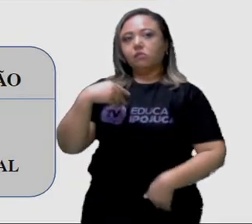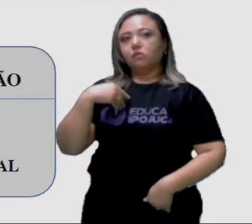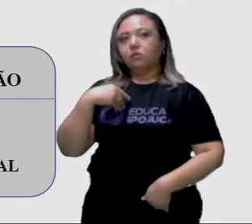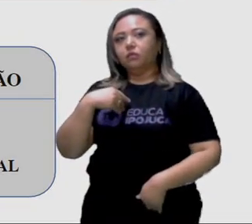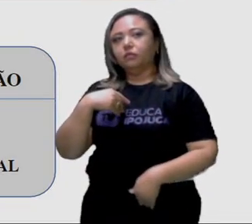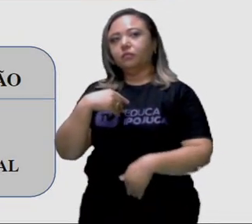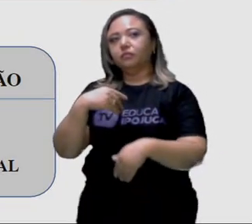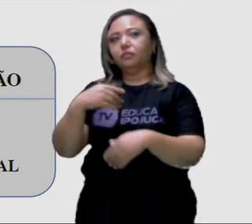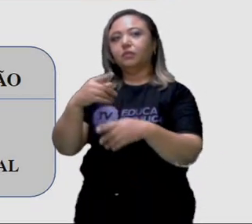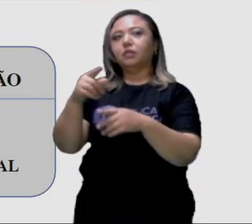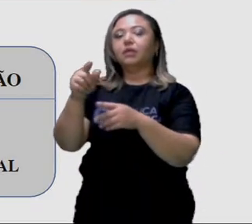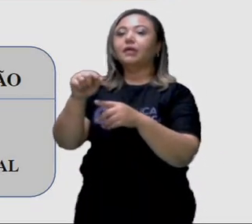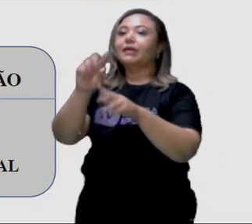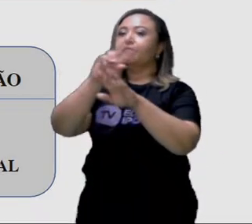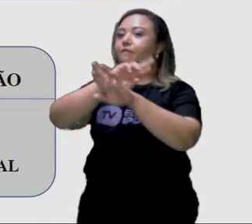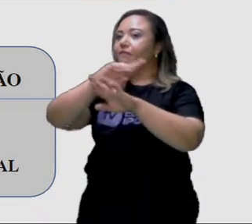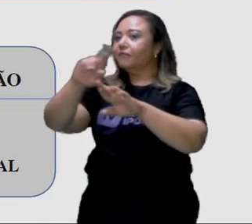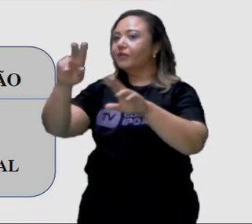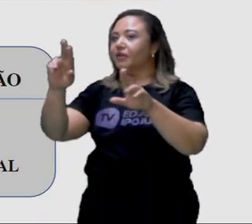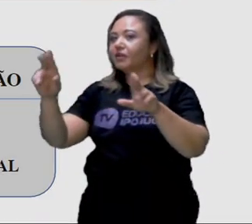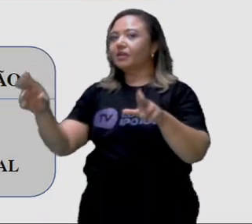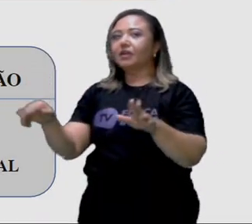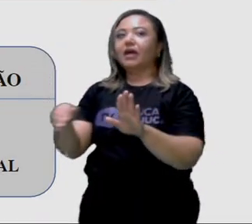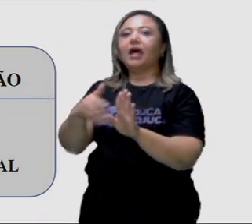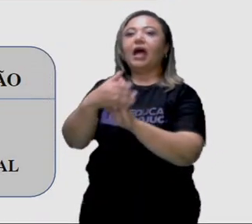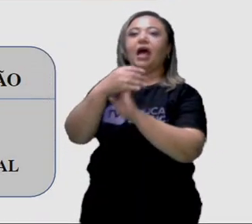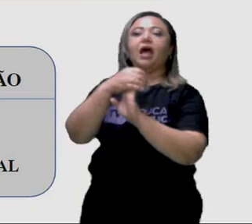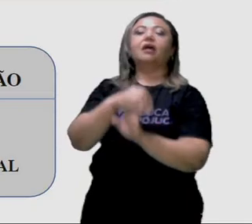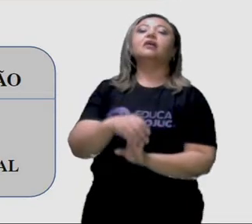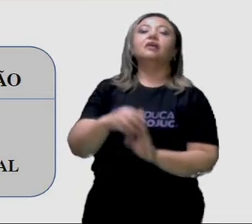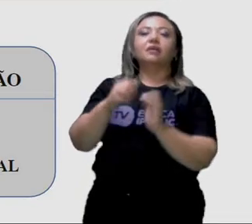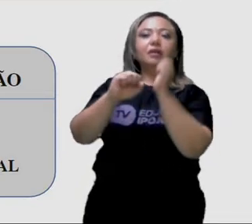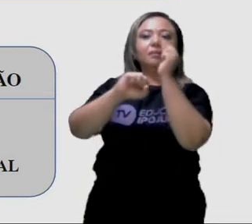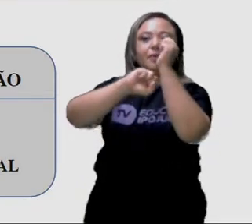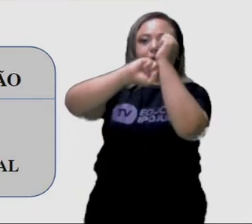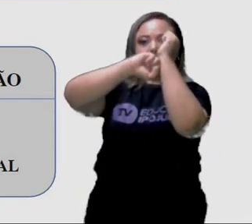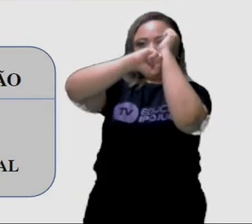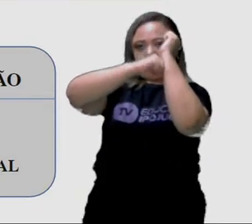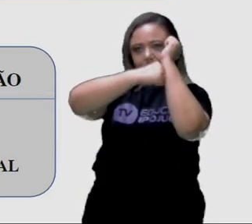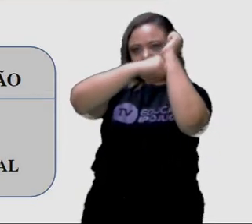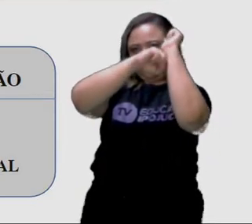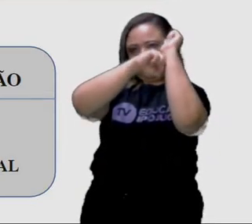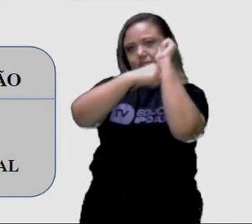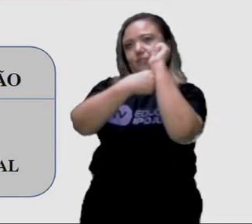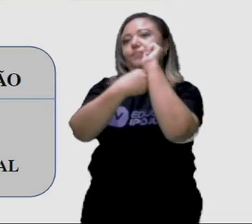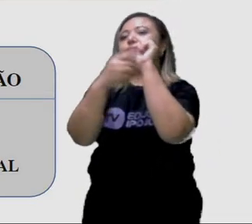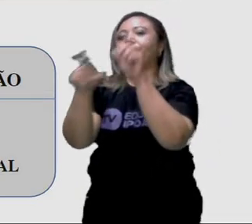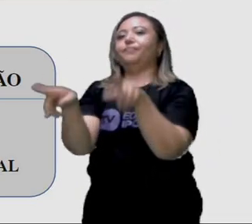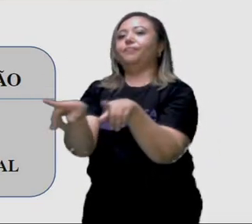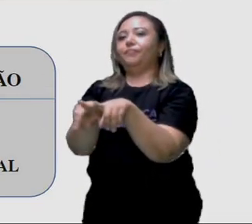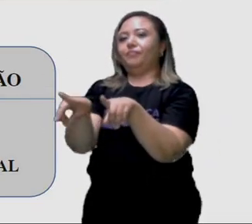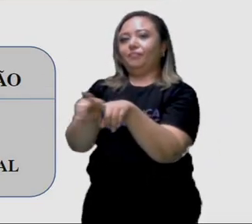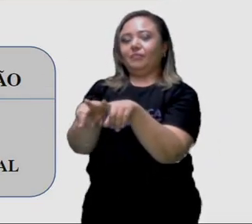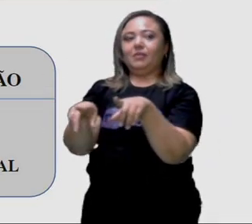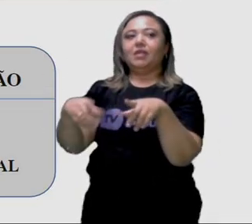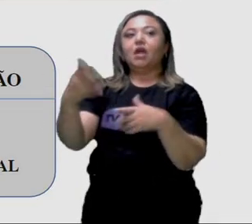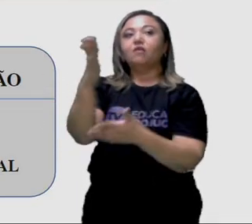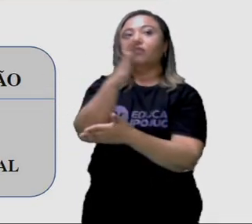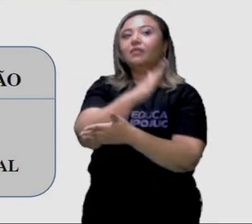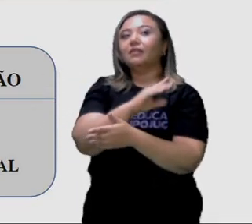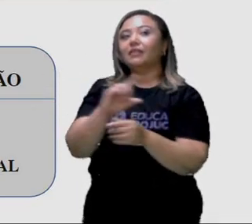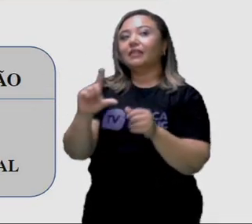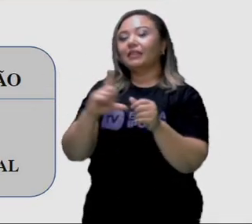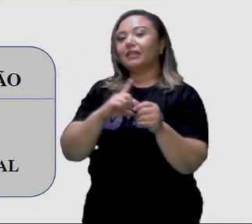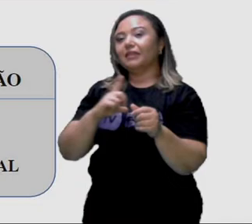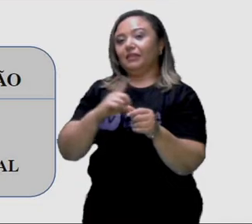-threatening e a sinesioterapia, tá? São elementos da ginástica fisioterápica. Além dela, temos